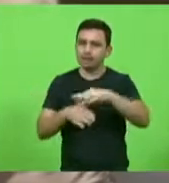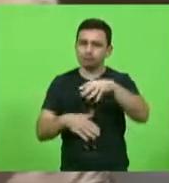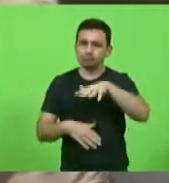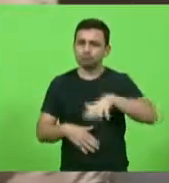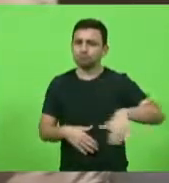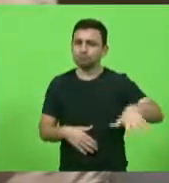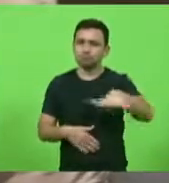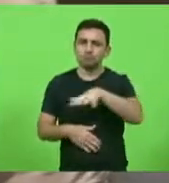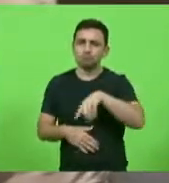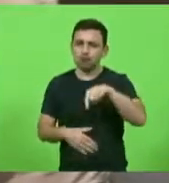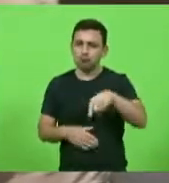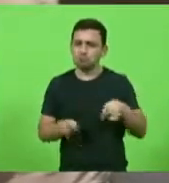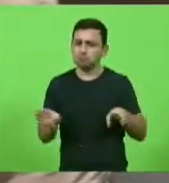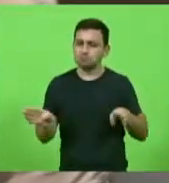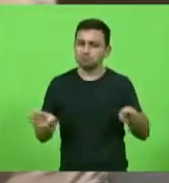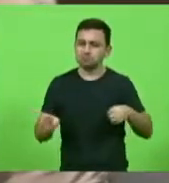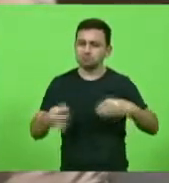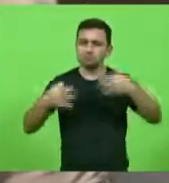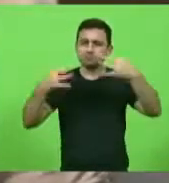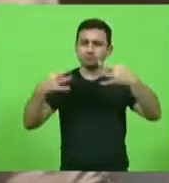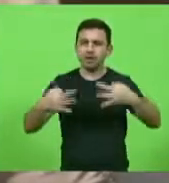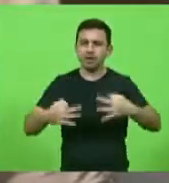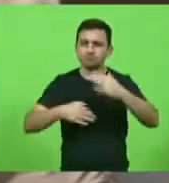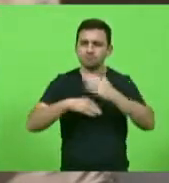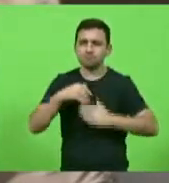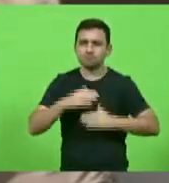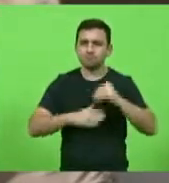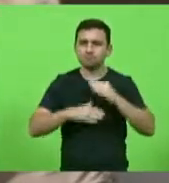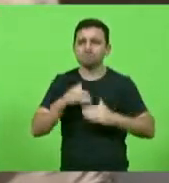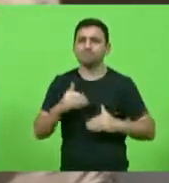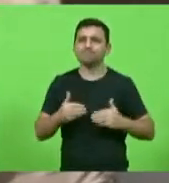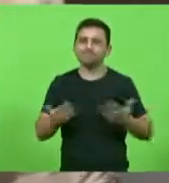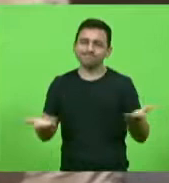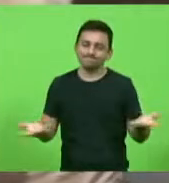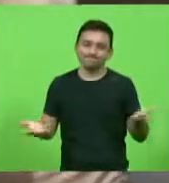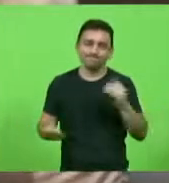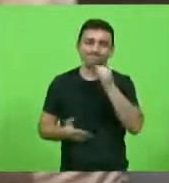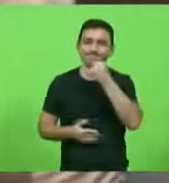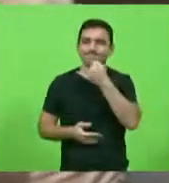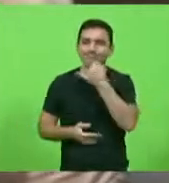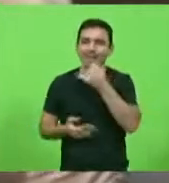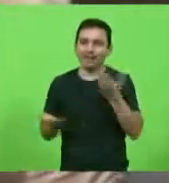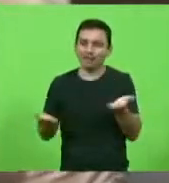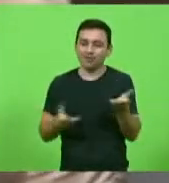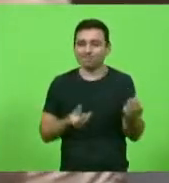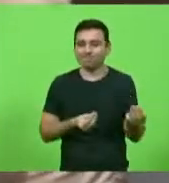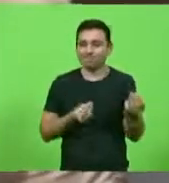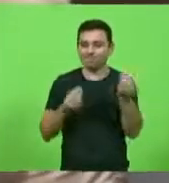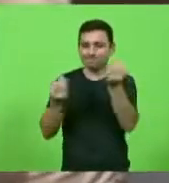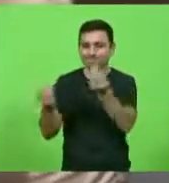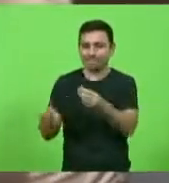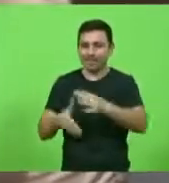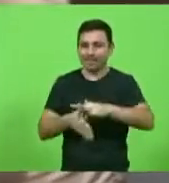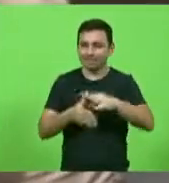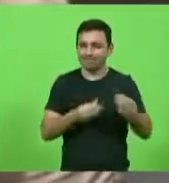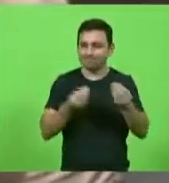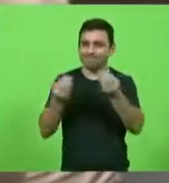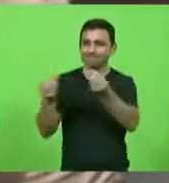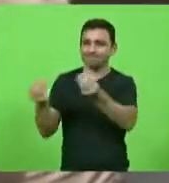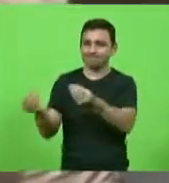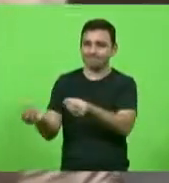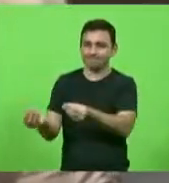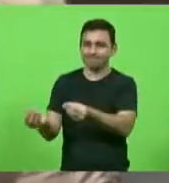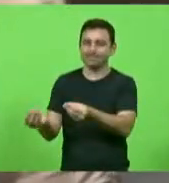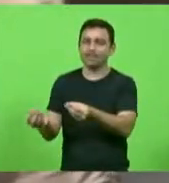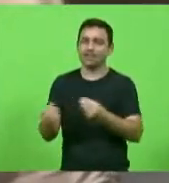com muita elegância, com muita habilidade. Lamento que o senhor entregue a liderança agora de coração, lhe